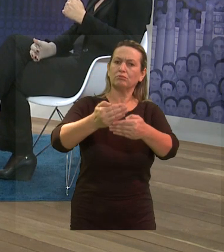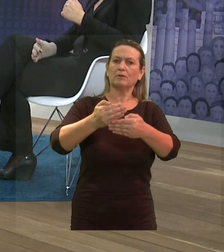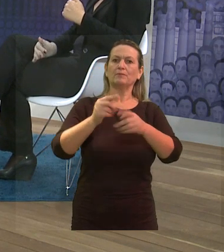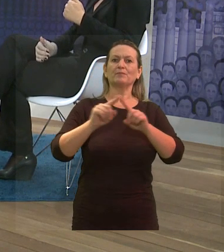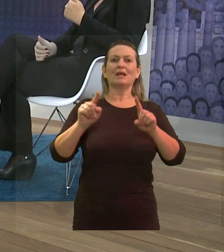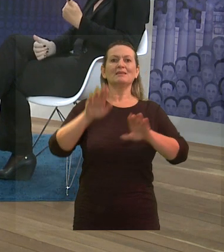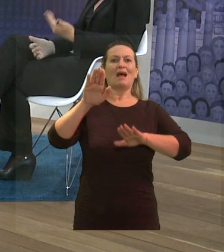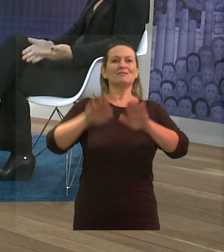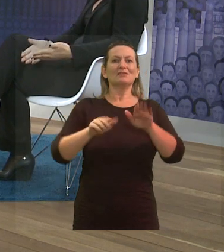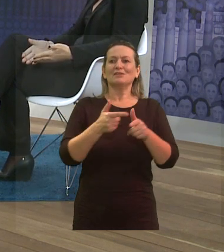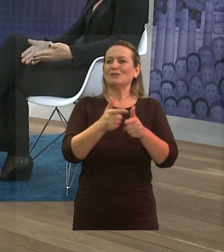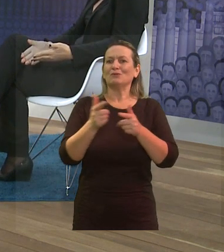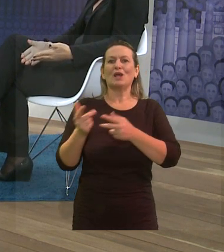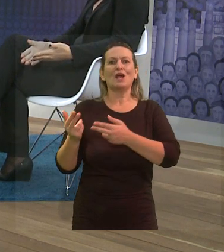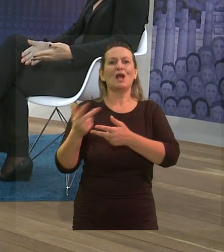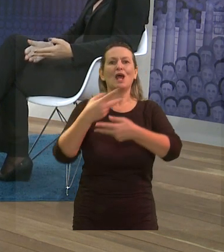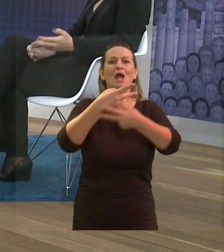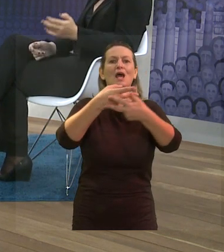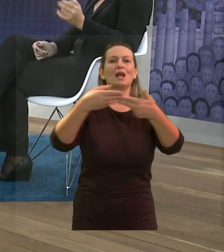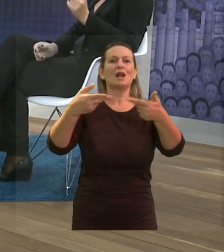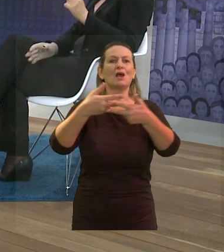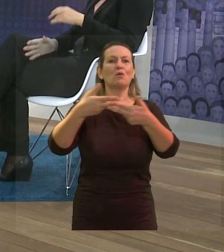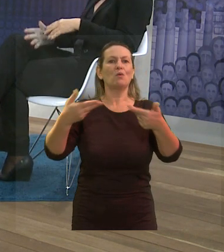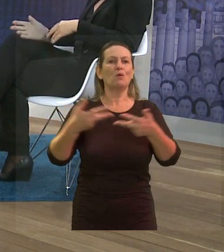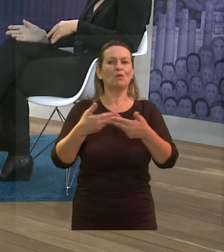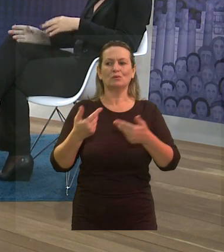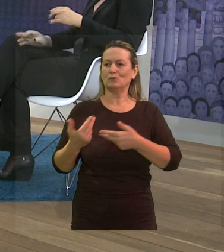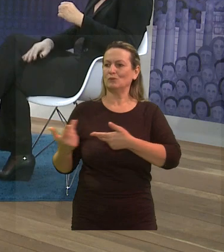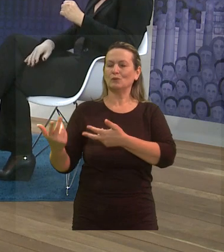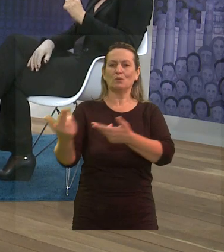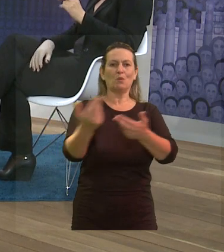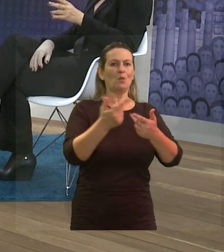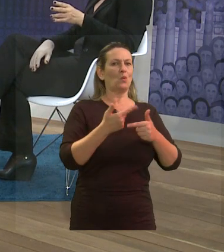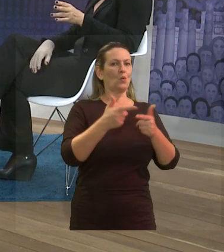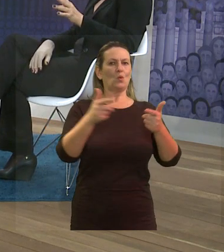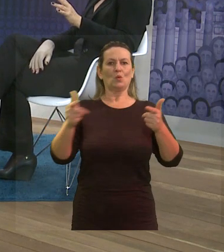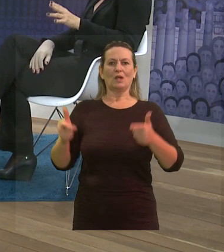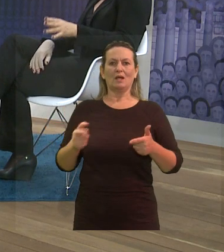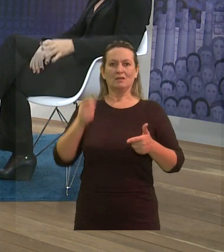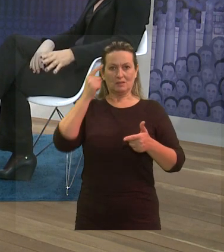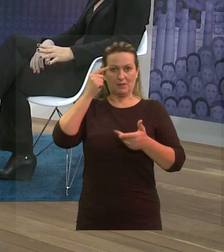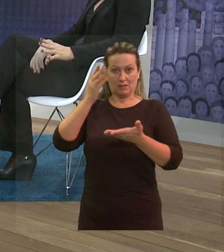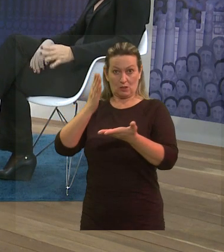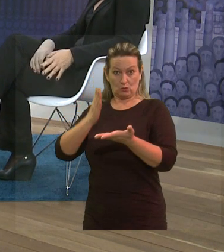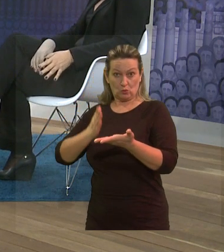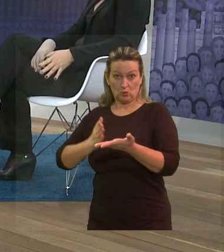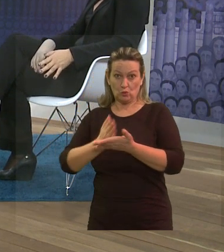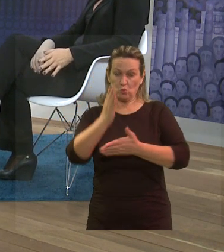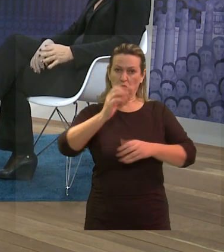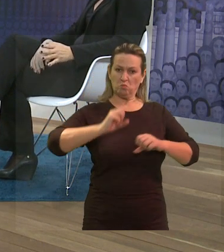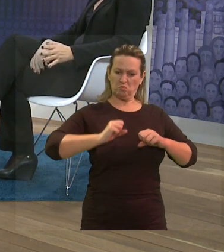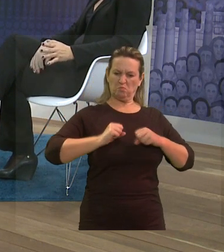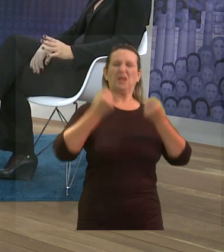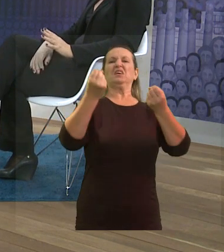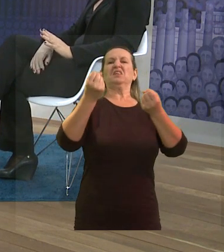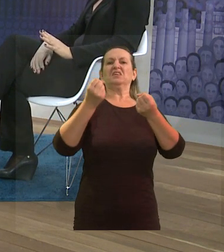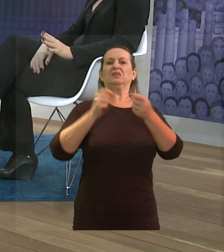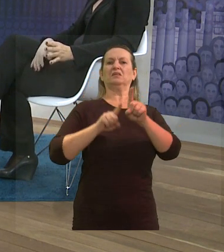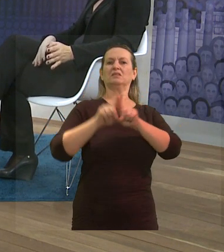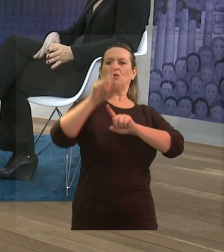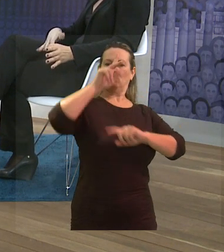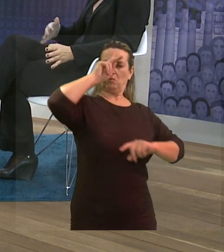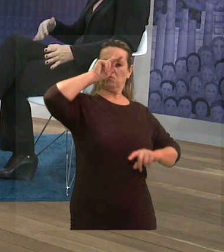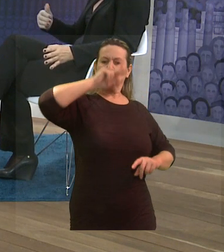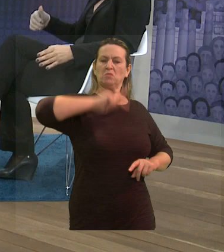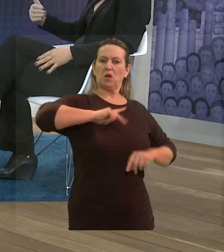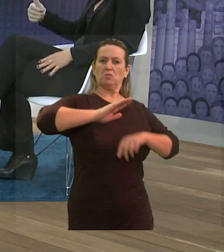ela pode não ter os mesmos recursos, né, então, se você vem dessa ideia de superação como um atributo pessoal, né, você está condenando